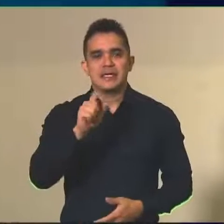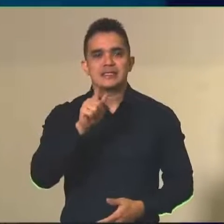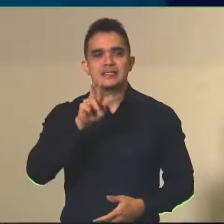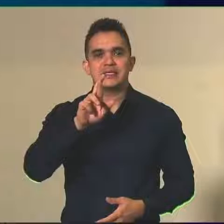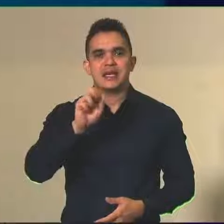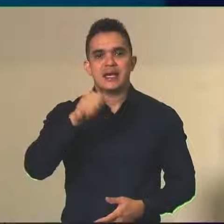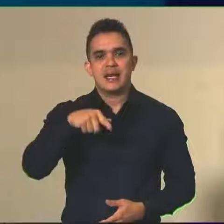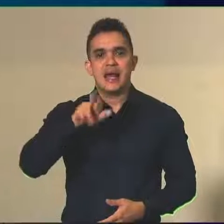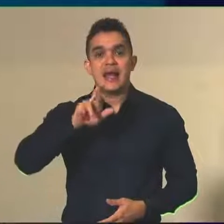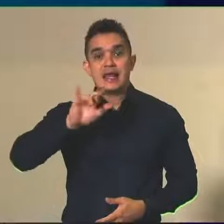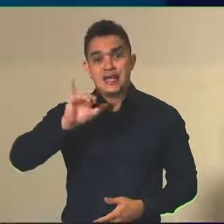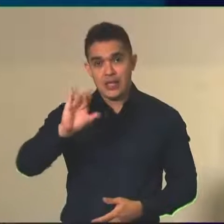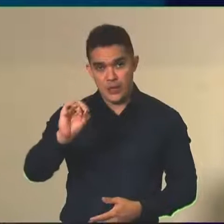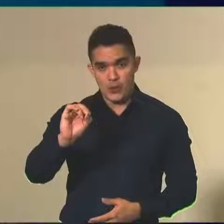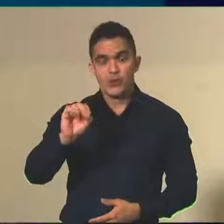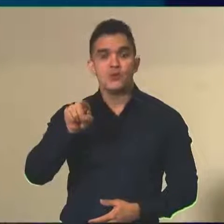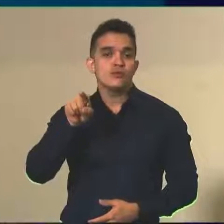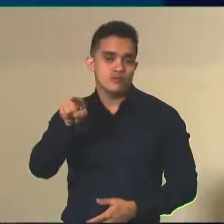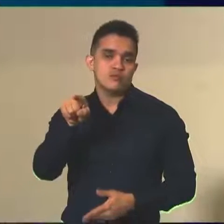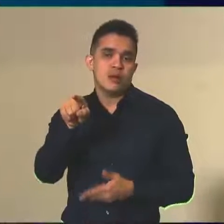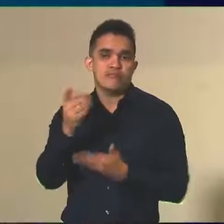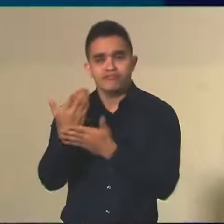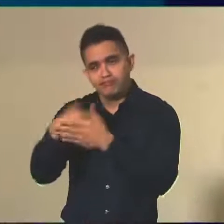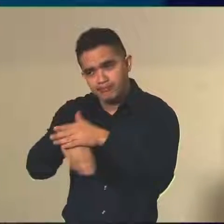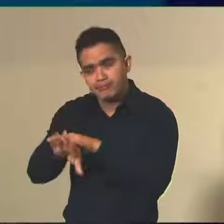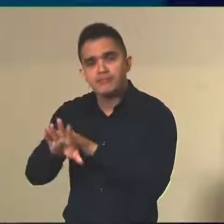a correção e a divulgação dos resultados.